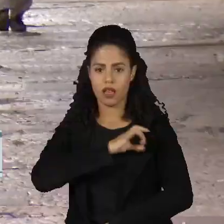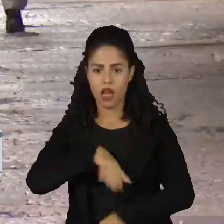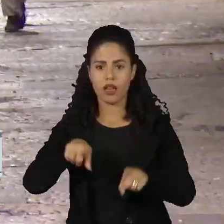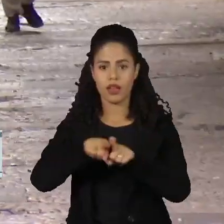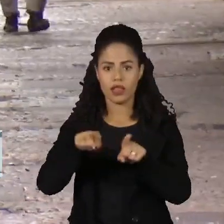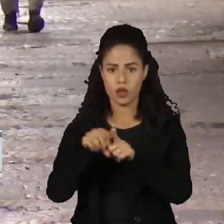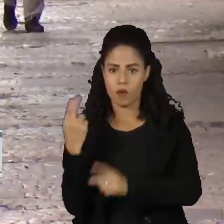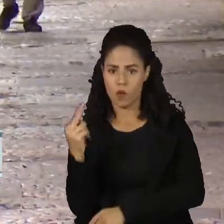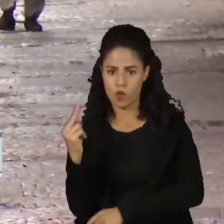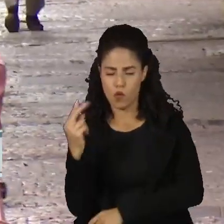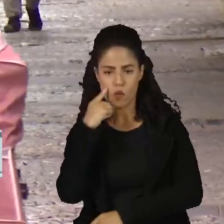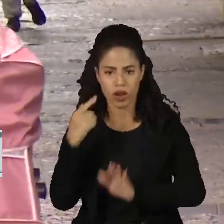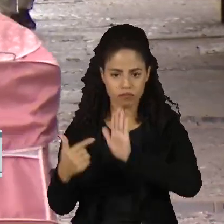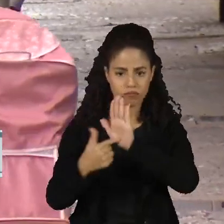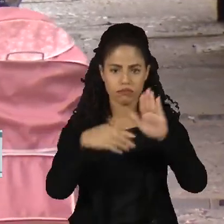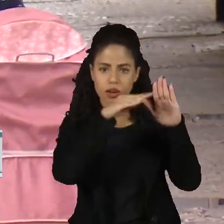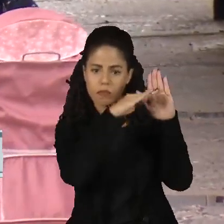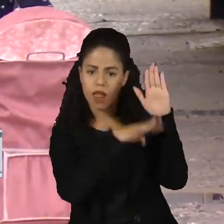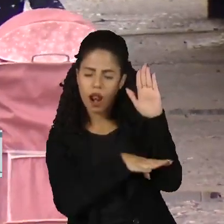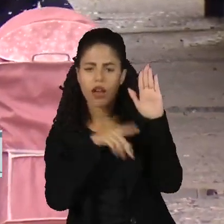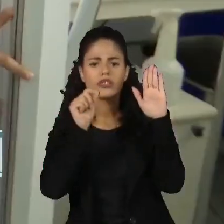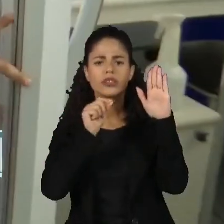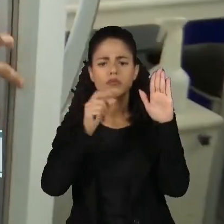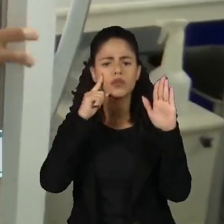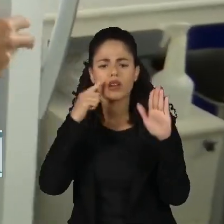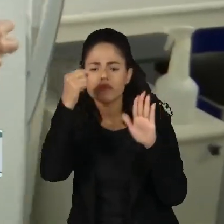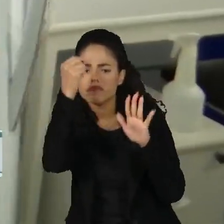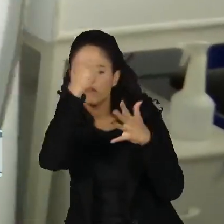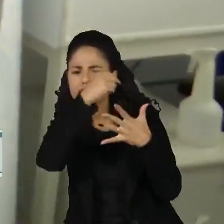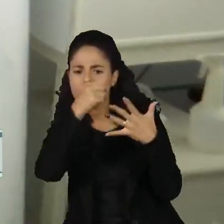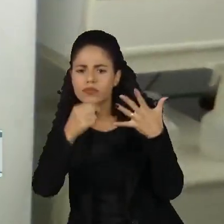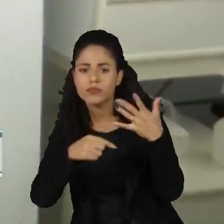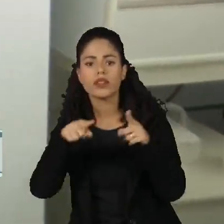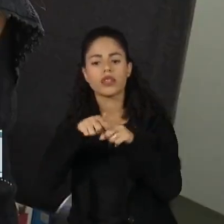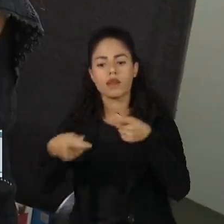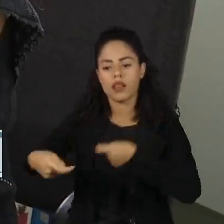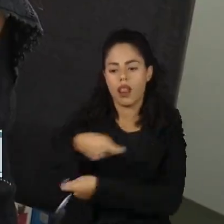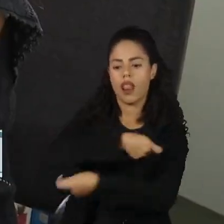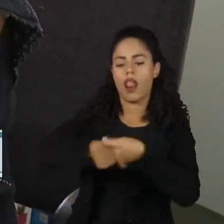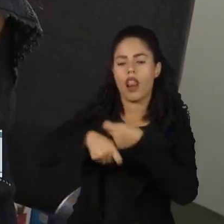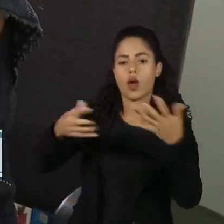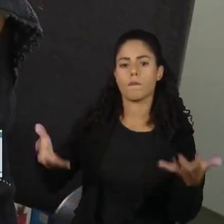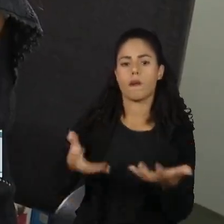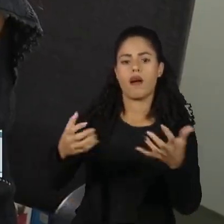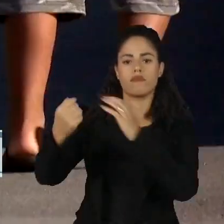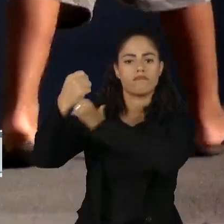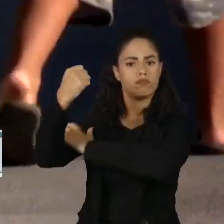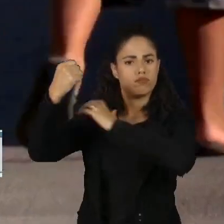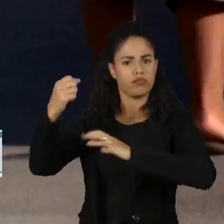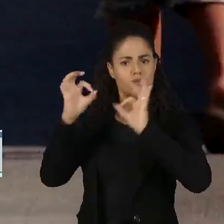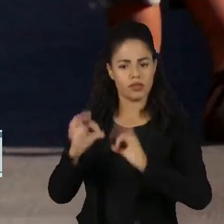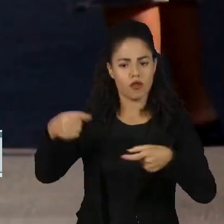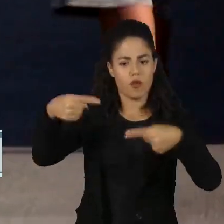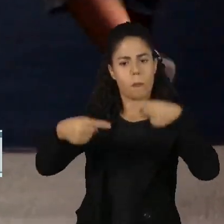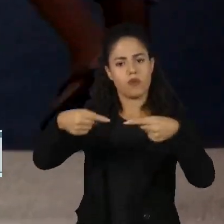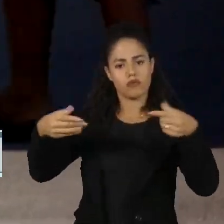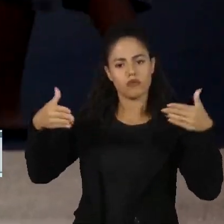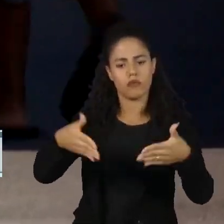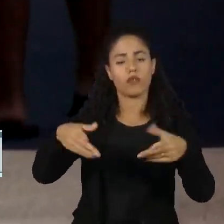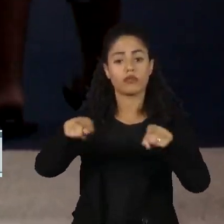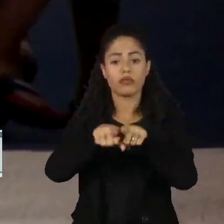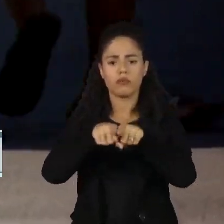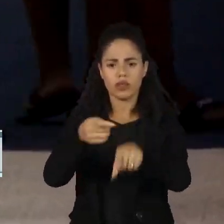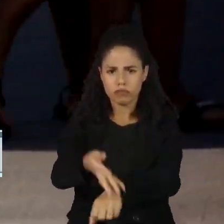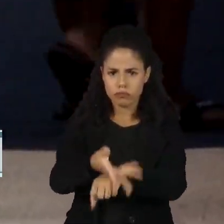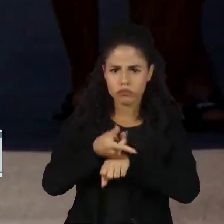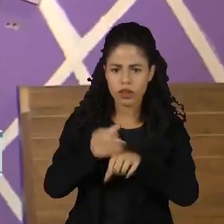Uruguai. O país ainda patina nos quesitos participação econômica e empoderamento político. A busca por paridade